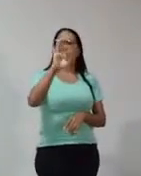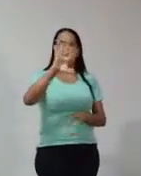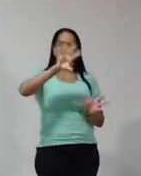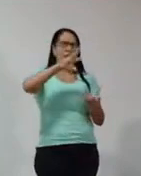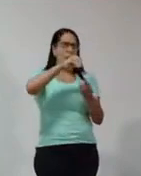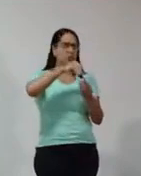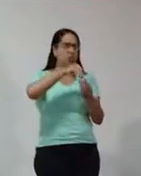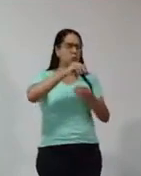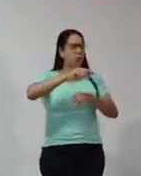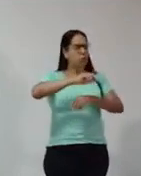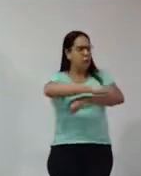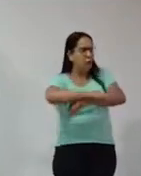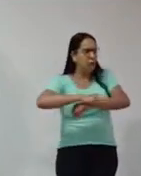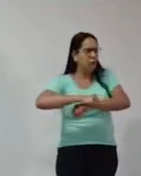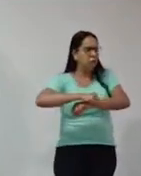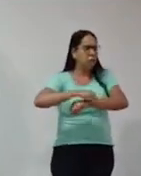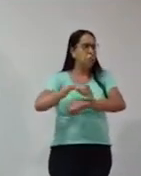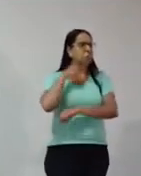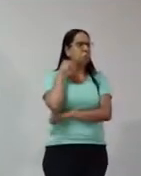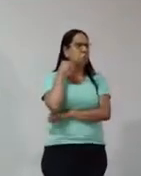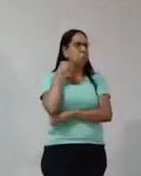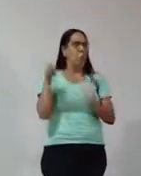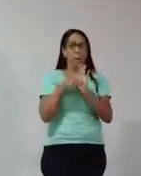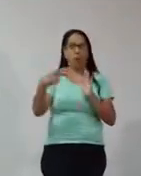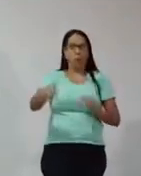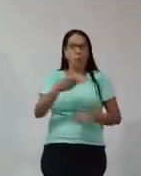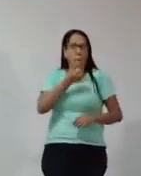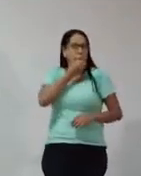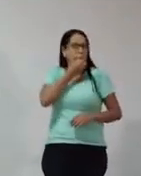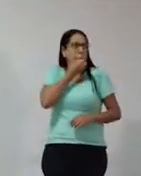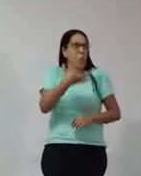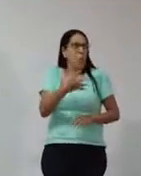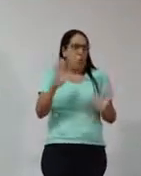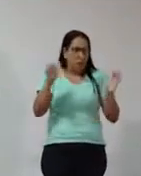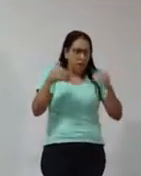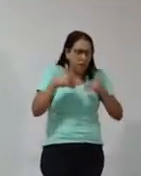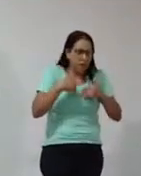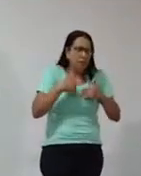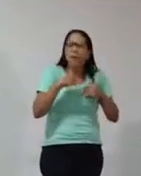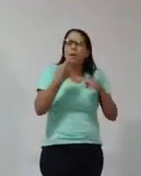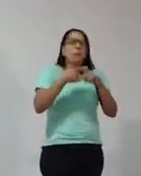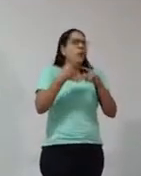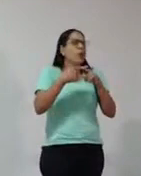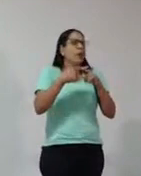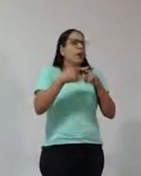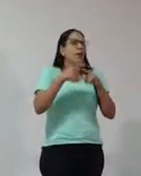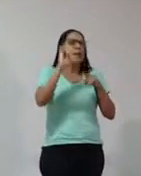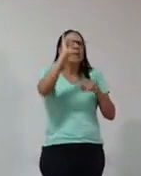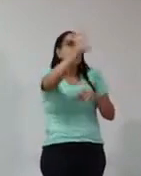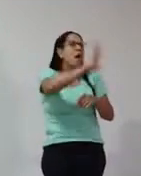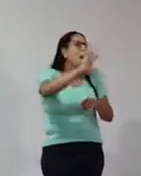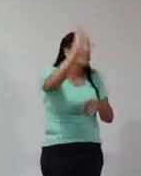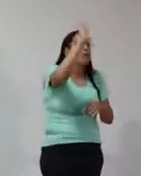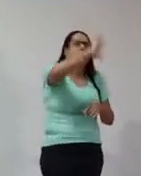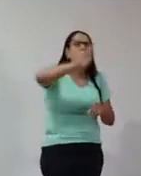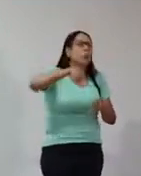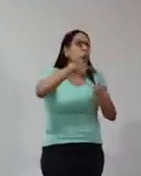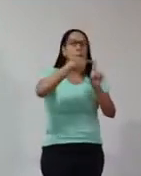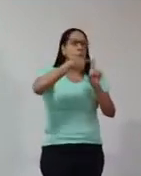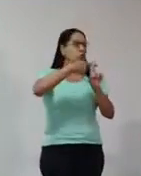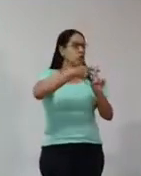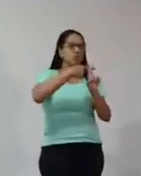muitas vezes, não só a arte, mas muitas interfaces lúdicas têm um aspecto muito positivo.